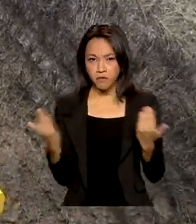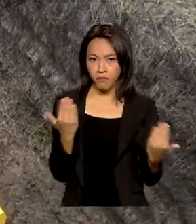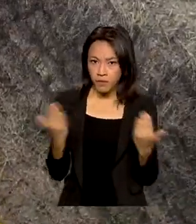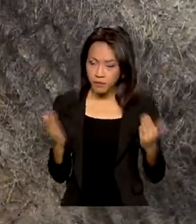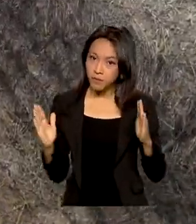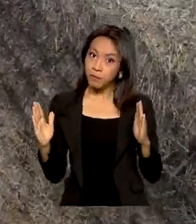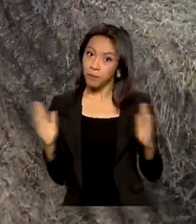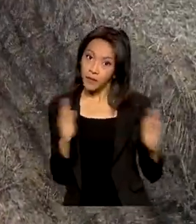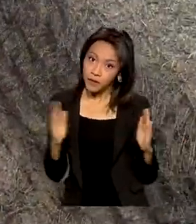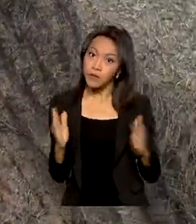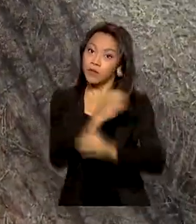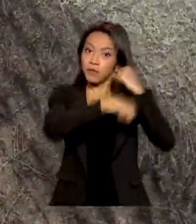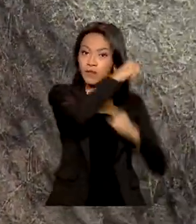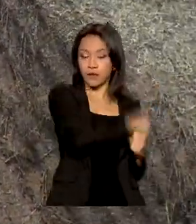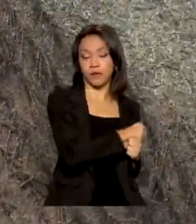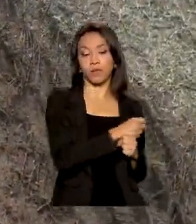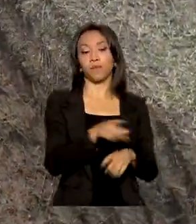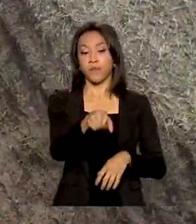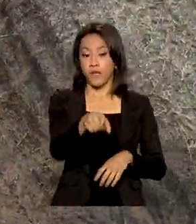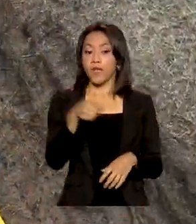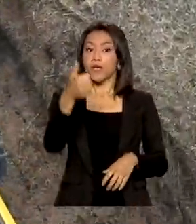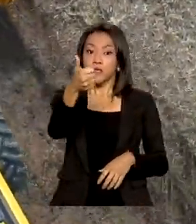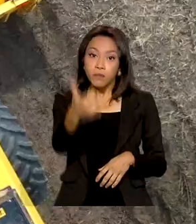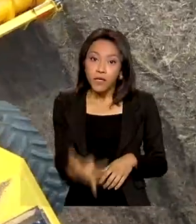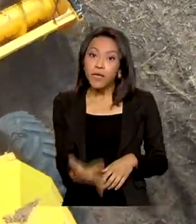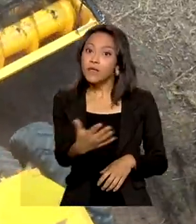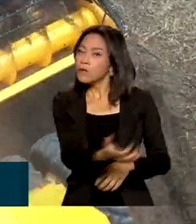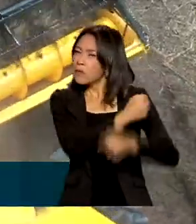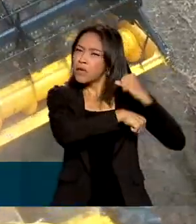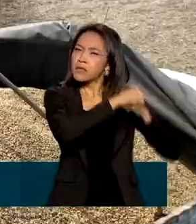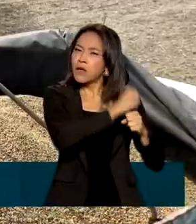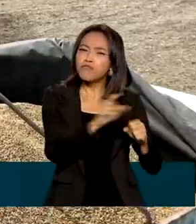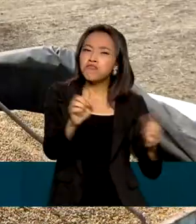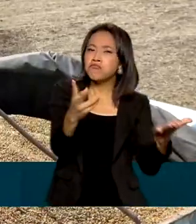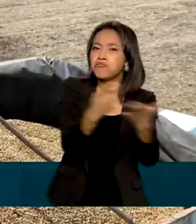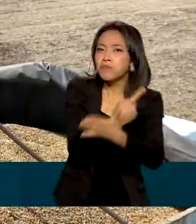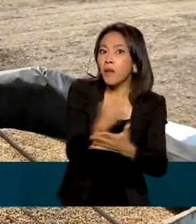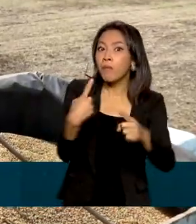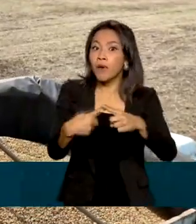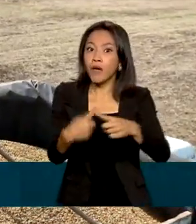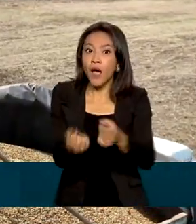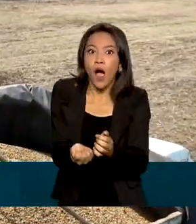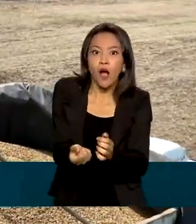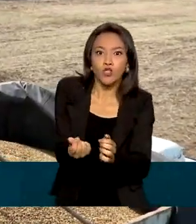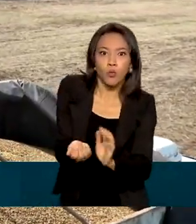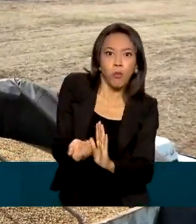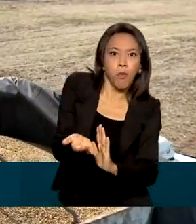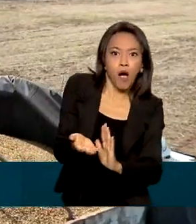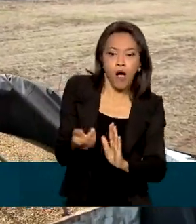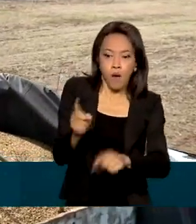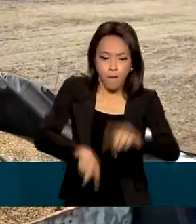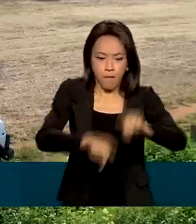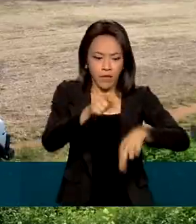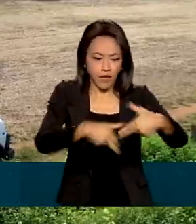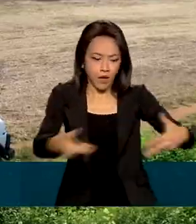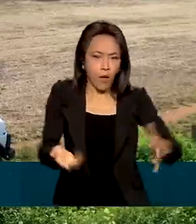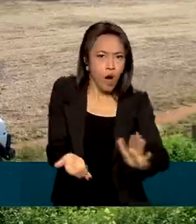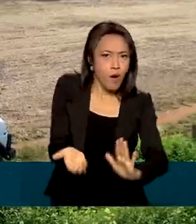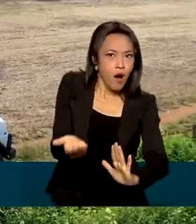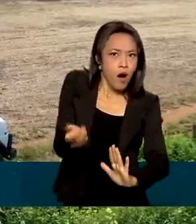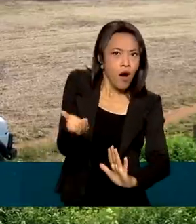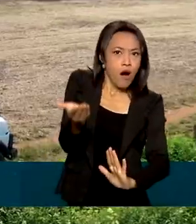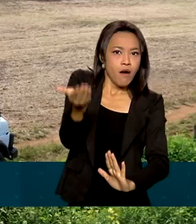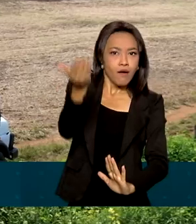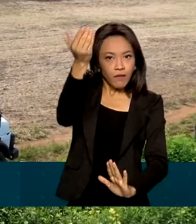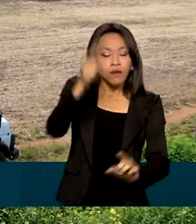O resultado favorável do mês passado foi atribuído a um forte aumento dos preços dos produtos exportados e a expansão de mais de 11